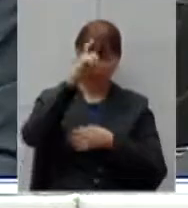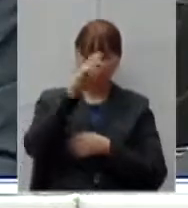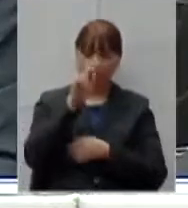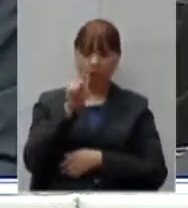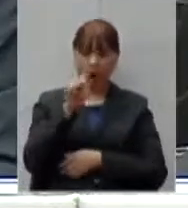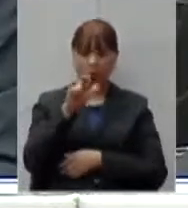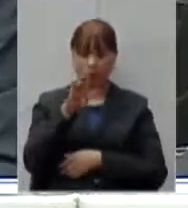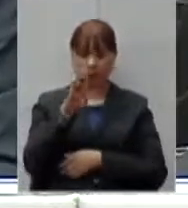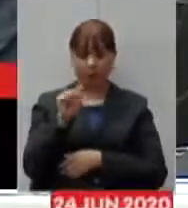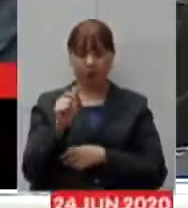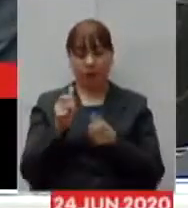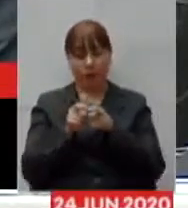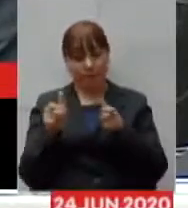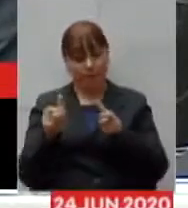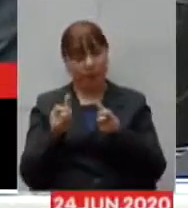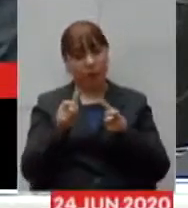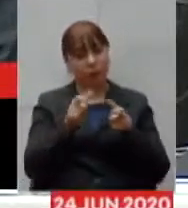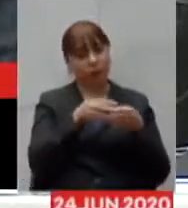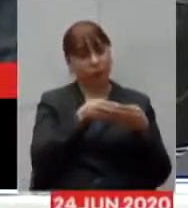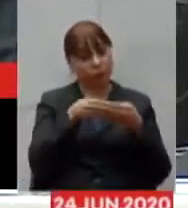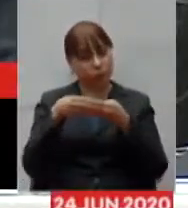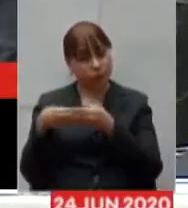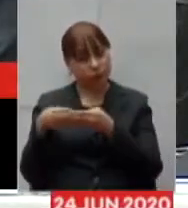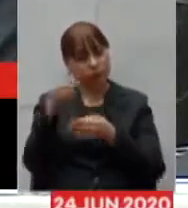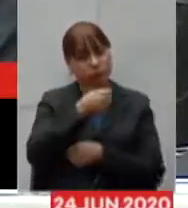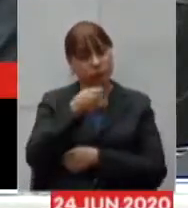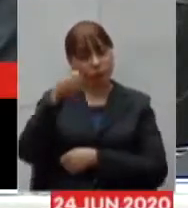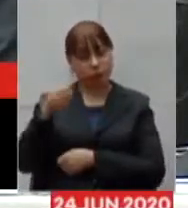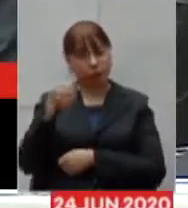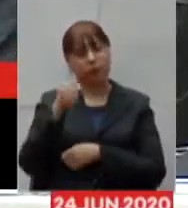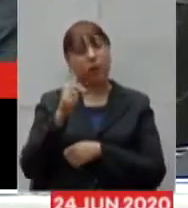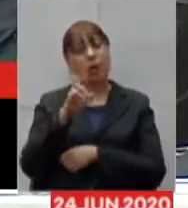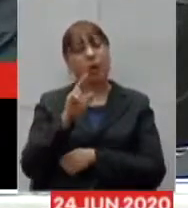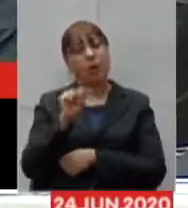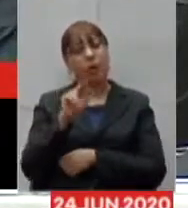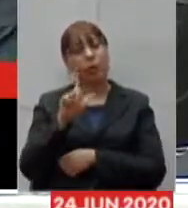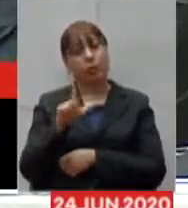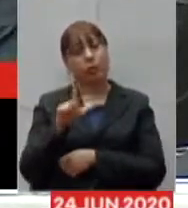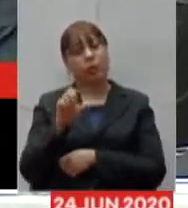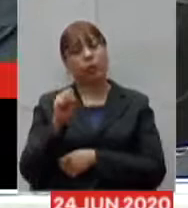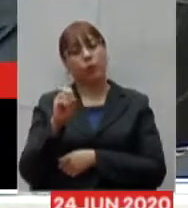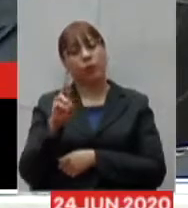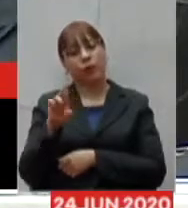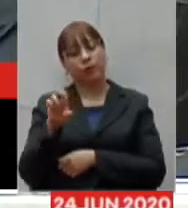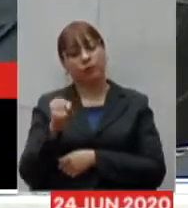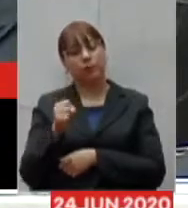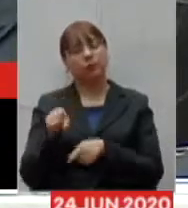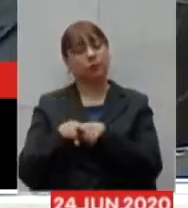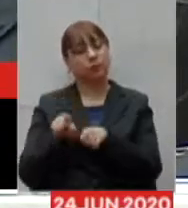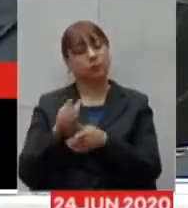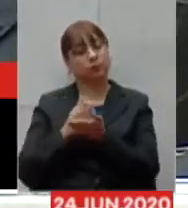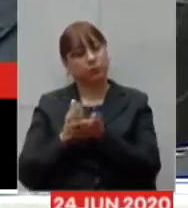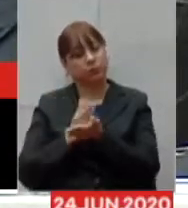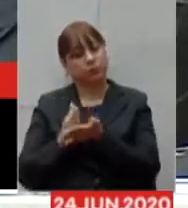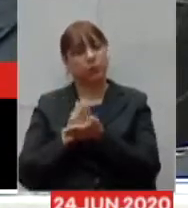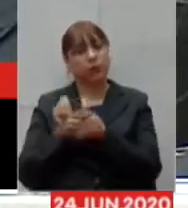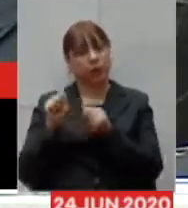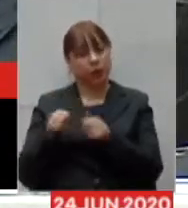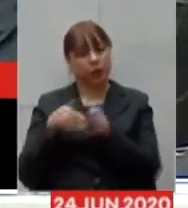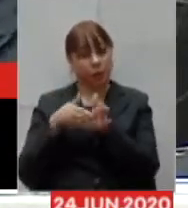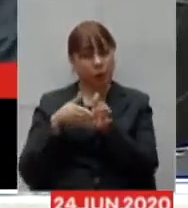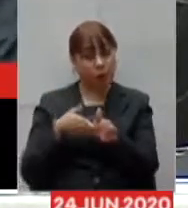em grande parte foram encaminhados para o Raul Soares e também alguns que tinham condição de ser